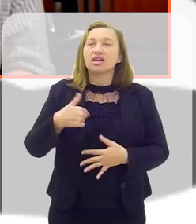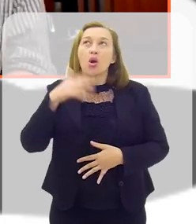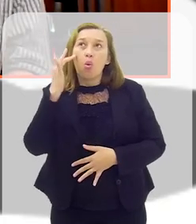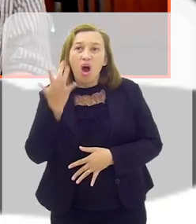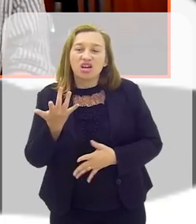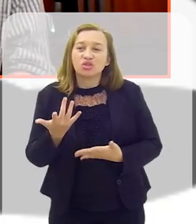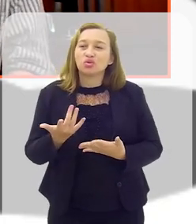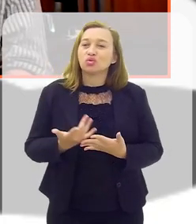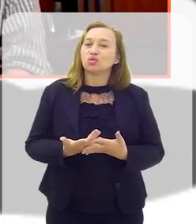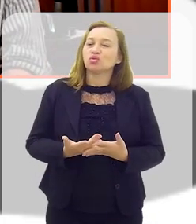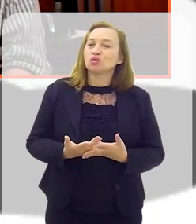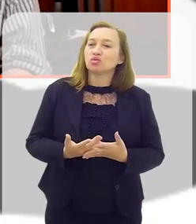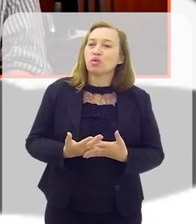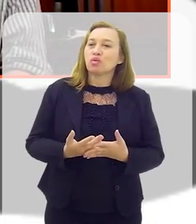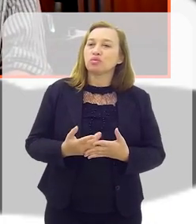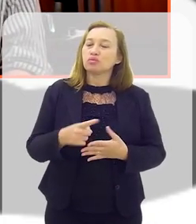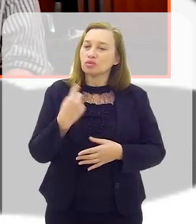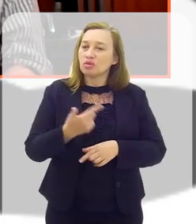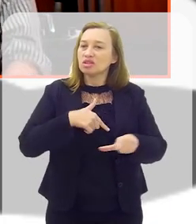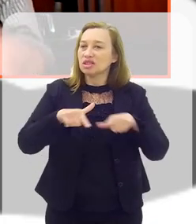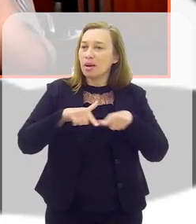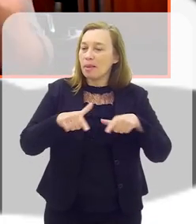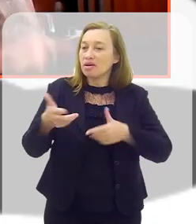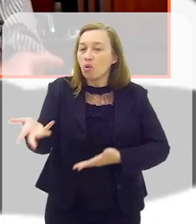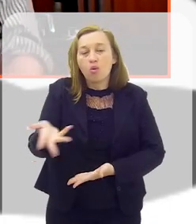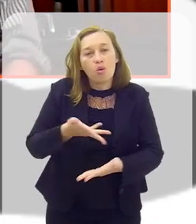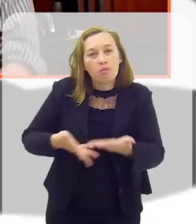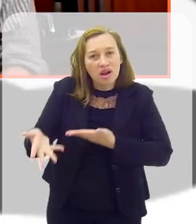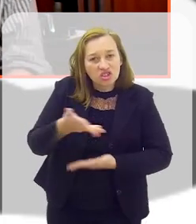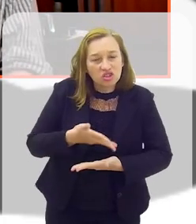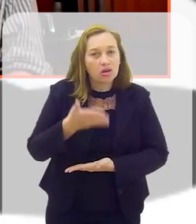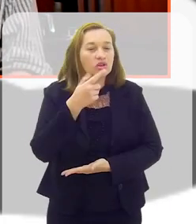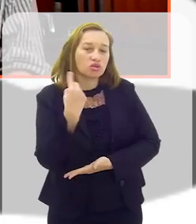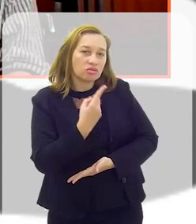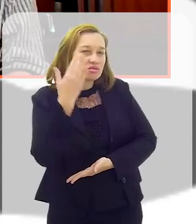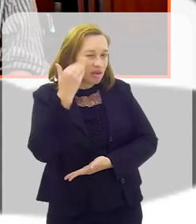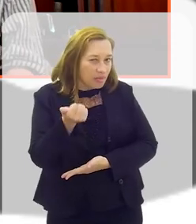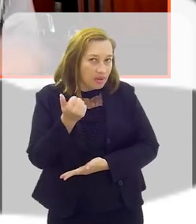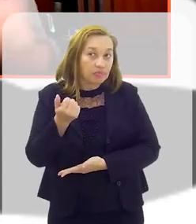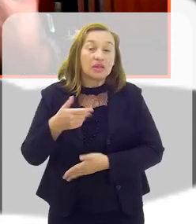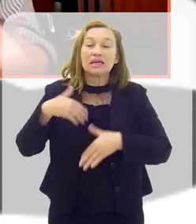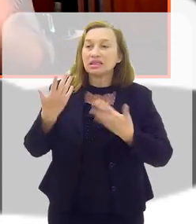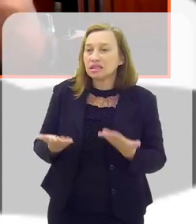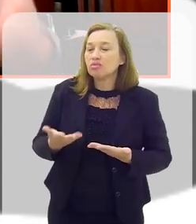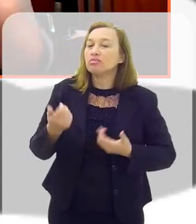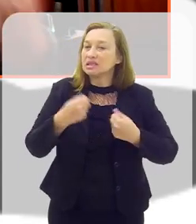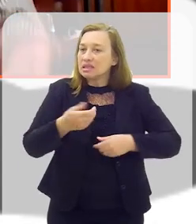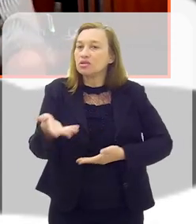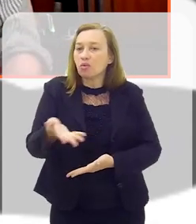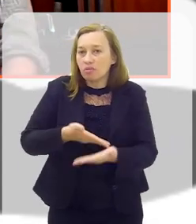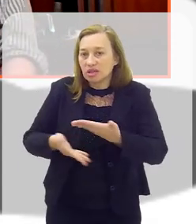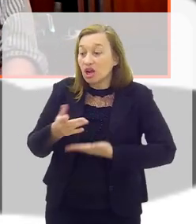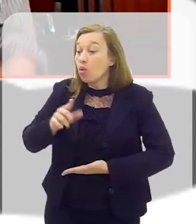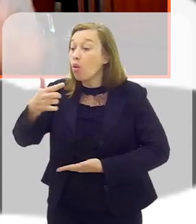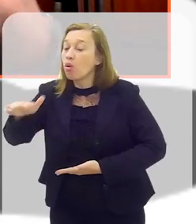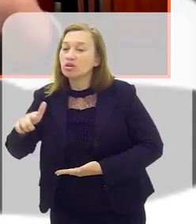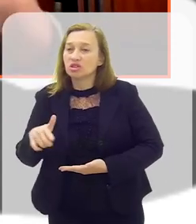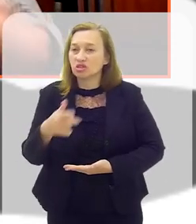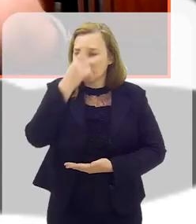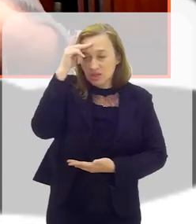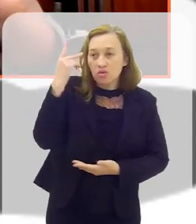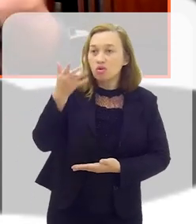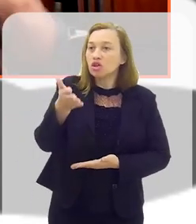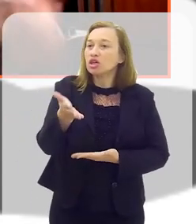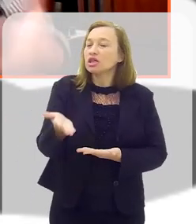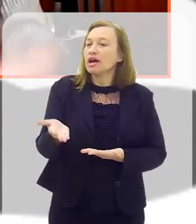que uma das nossas funções é a gente compartilhar aquilo que a gente sabe. Então, a gente tem que compartilhar com as outras pessoas. A